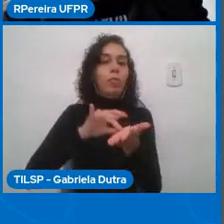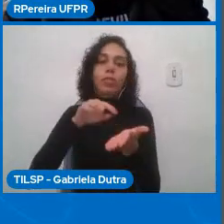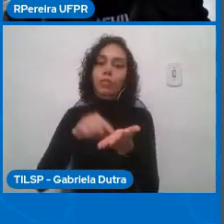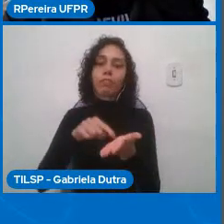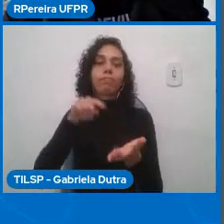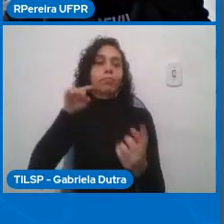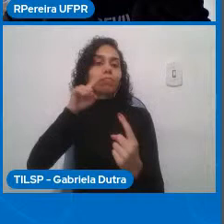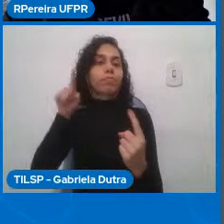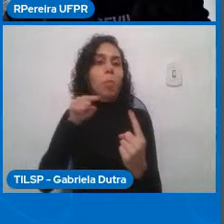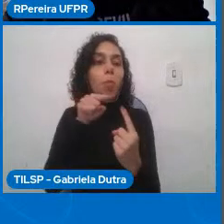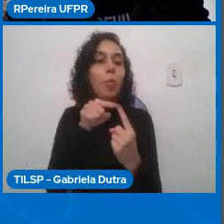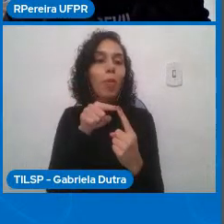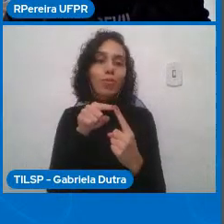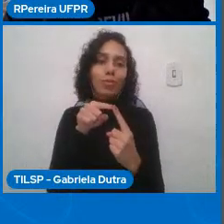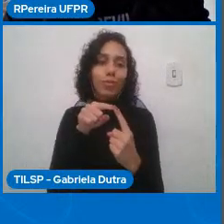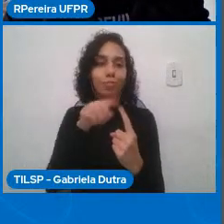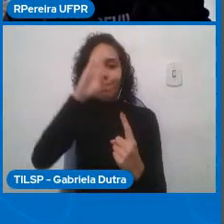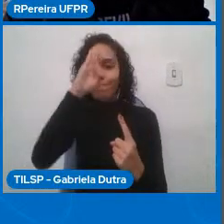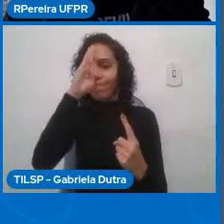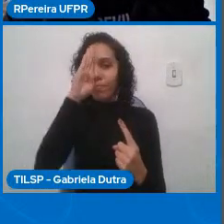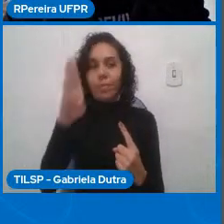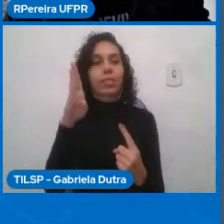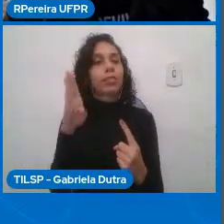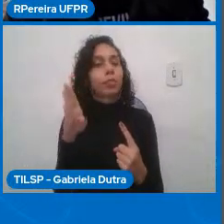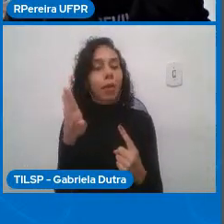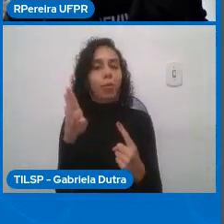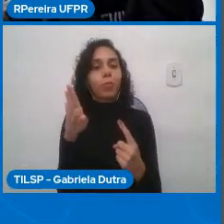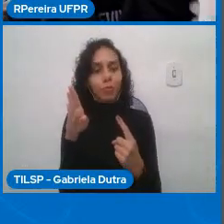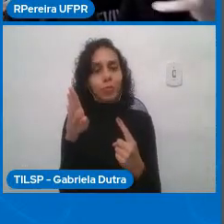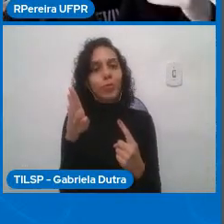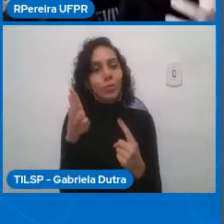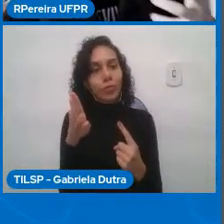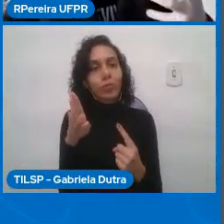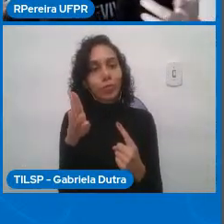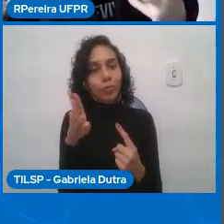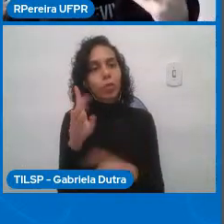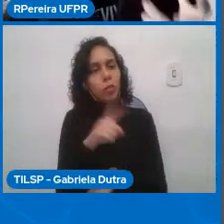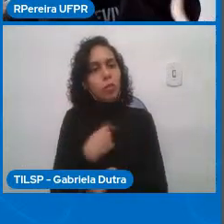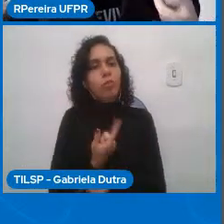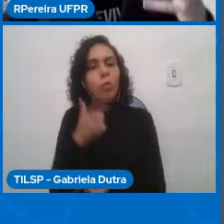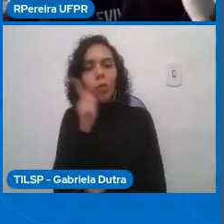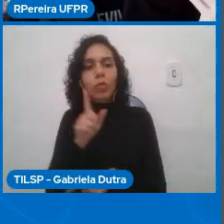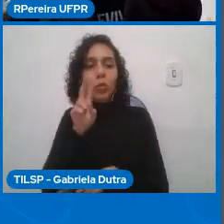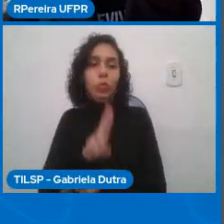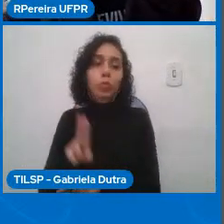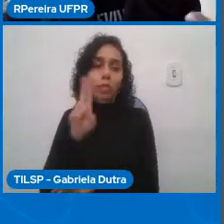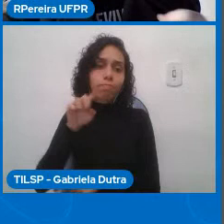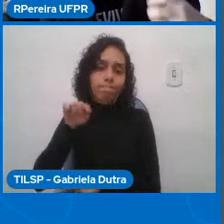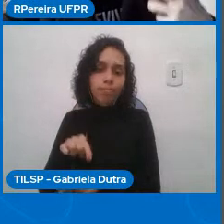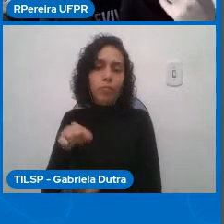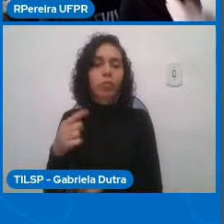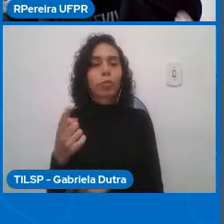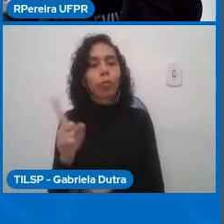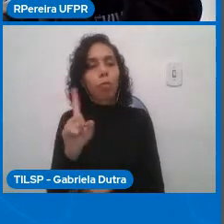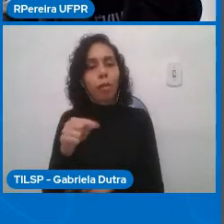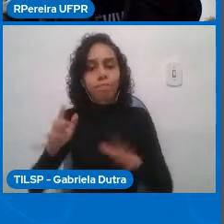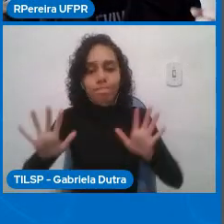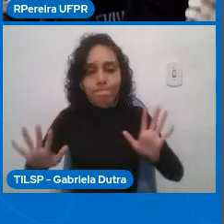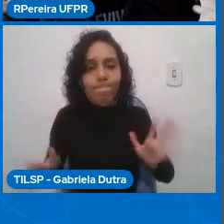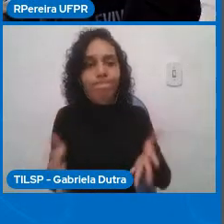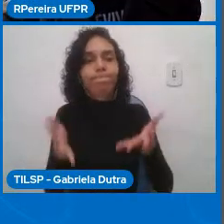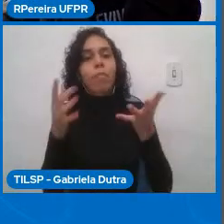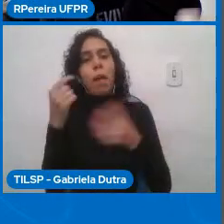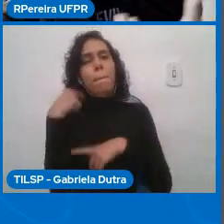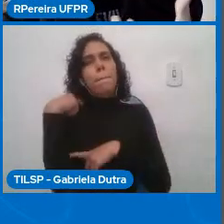agora efetivamente se nós poderíamos usar isso como uma inspiração para pensar nos nossos currículos nas nossas